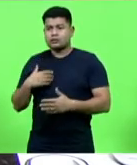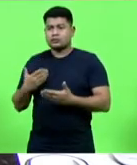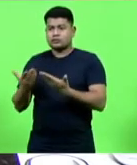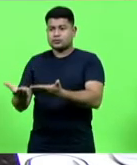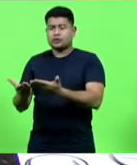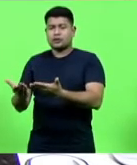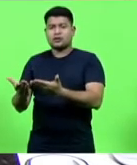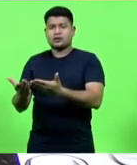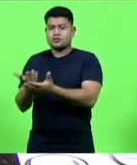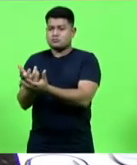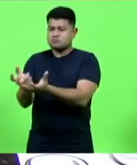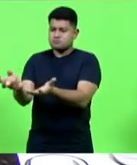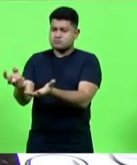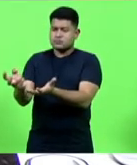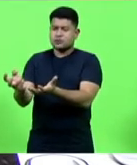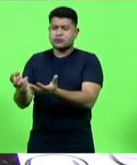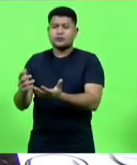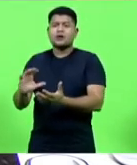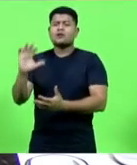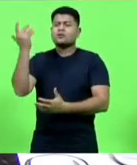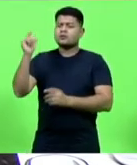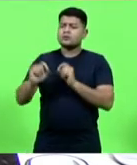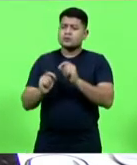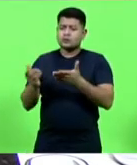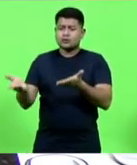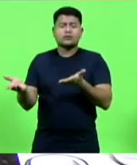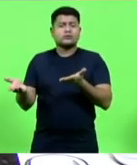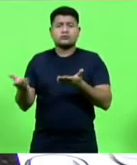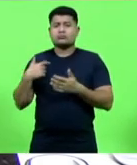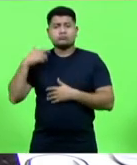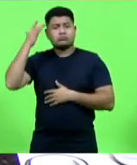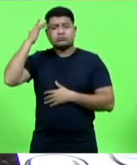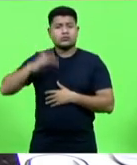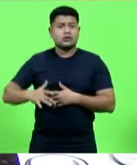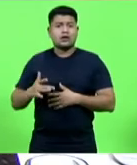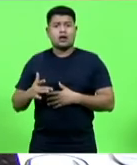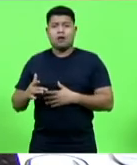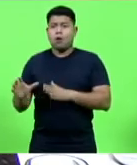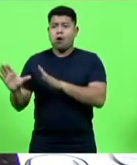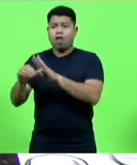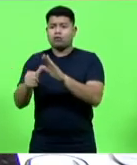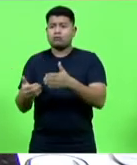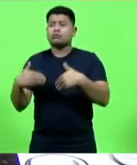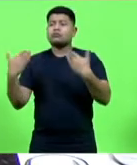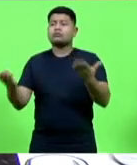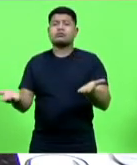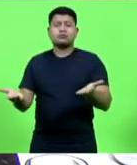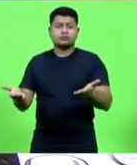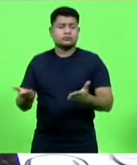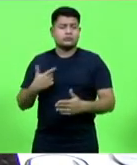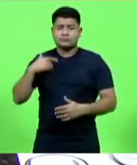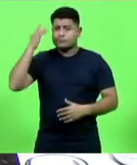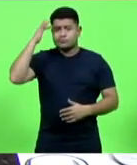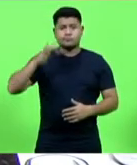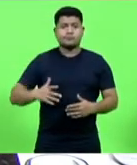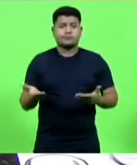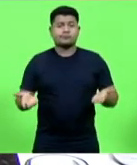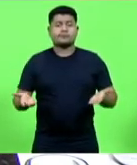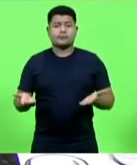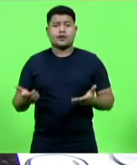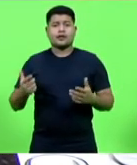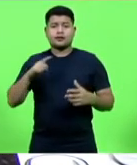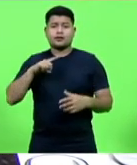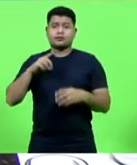e a gente não sabe quem é que matou, quem é que roubou. E ainda, nós temos tendo um prejuízo